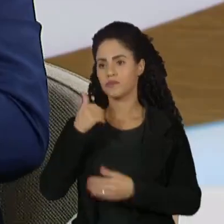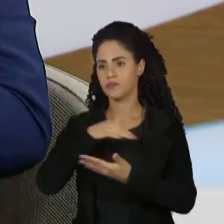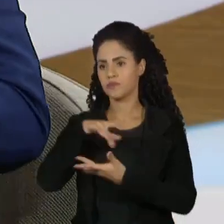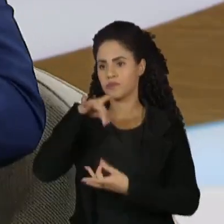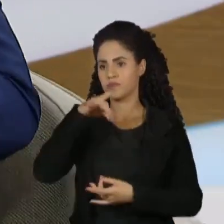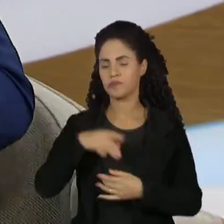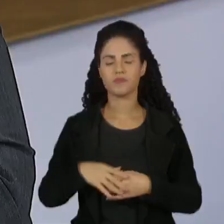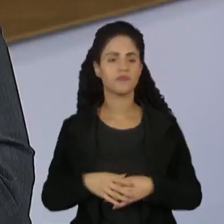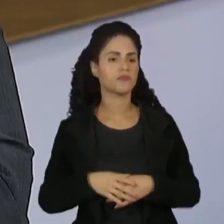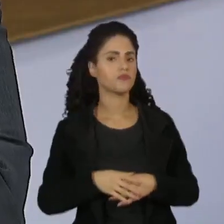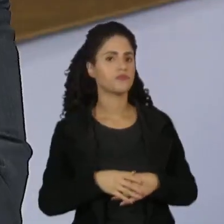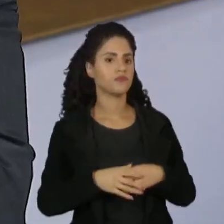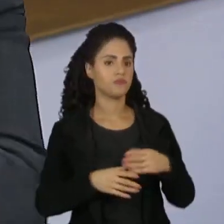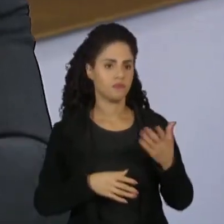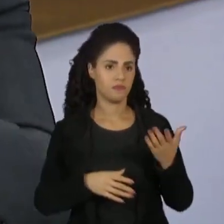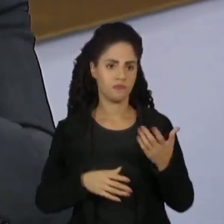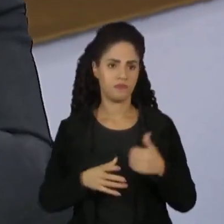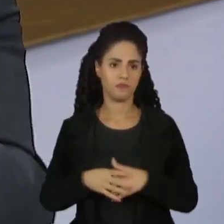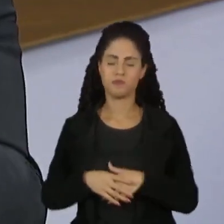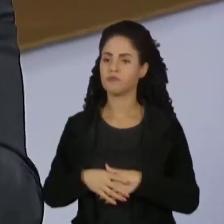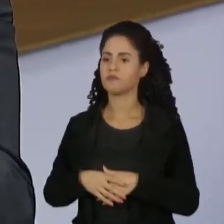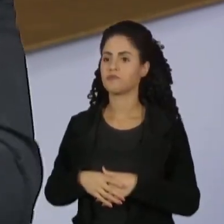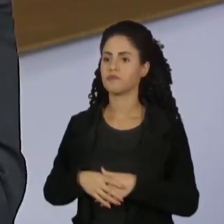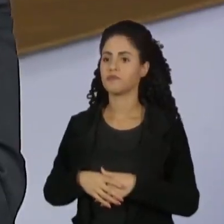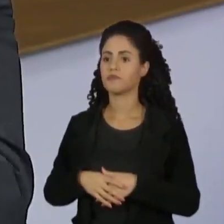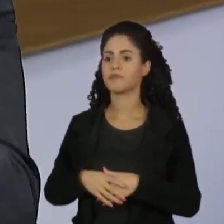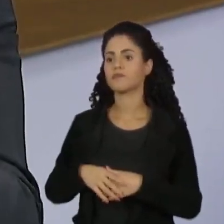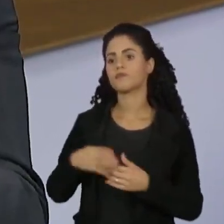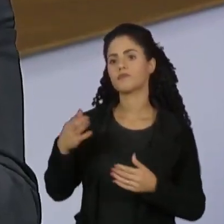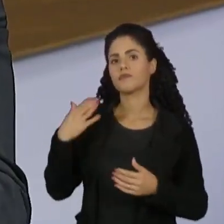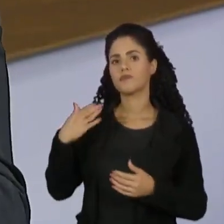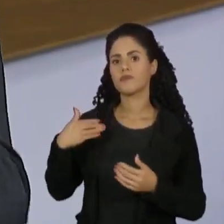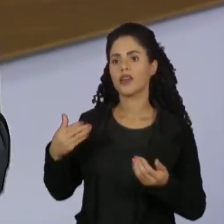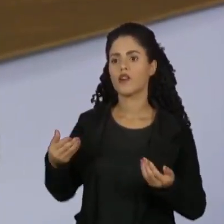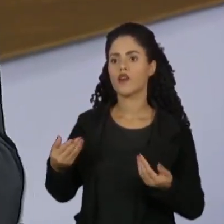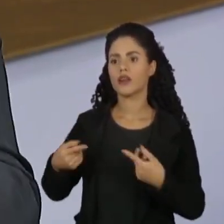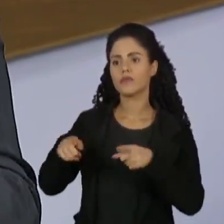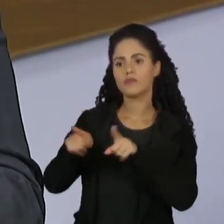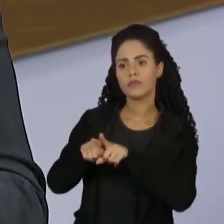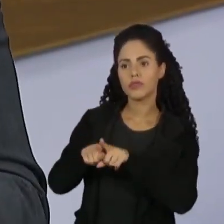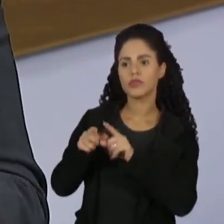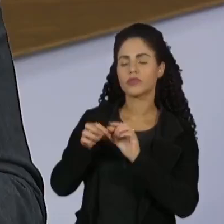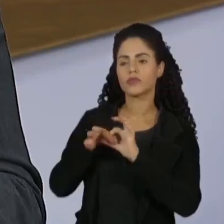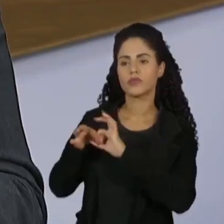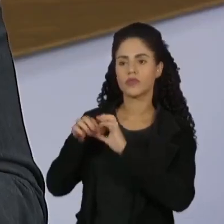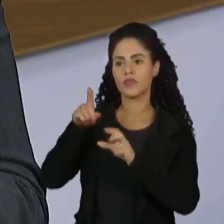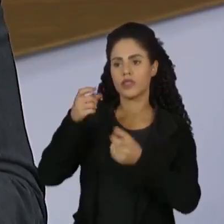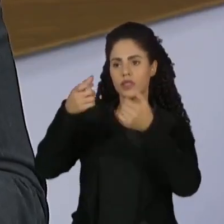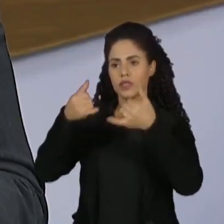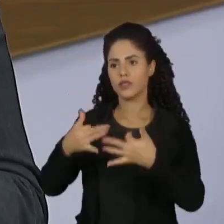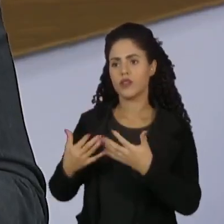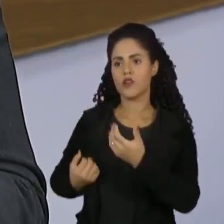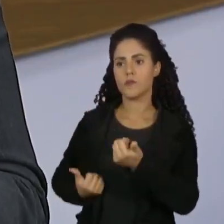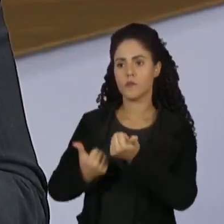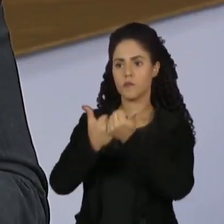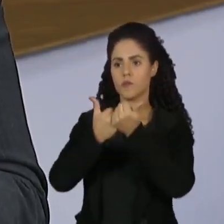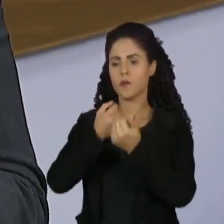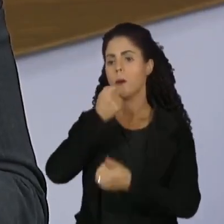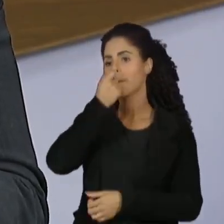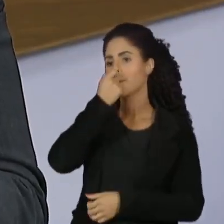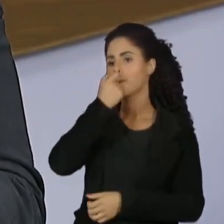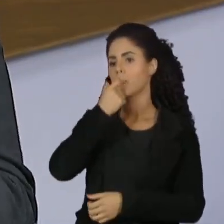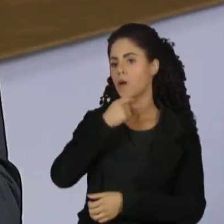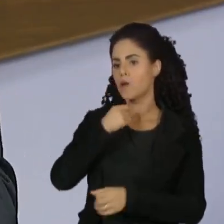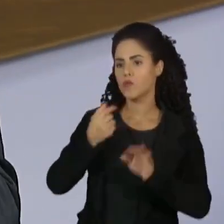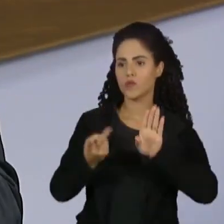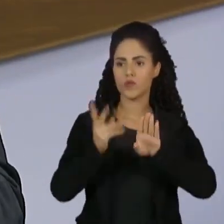Ainda nessa linha, presidente, de ex-adversários, novos aliados, o senhor acabou de declarar apoio ao candidato Guilherme Boulos aqui